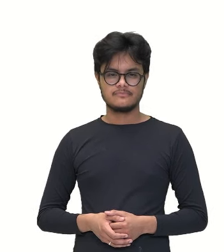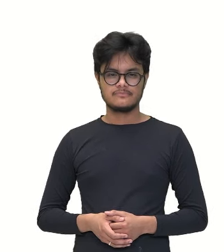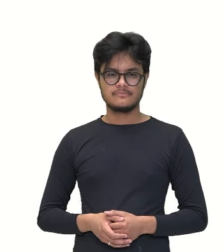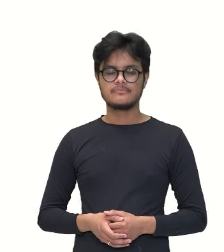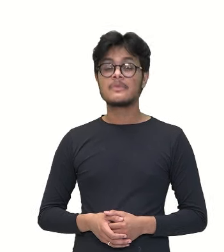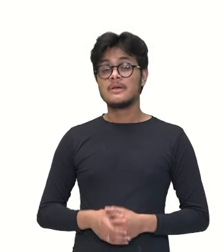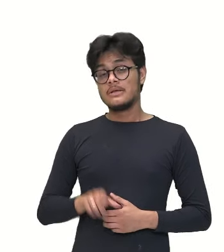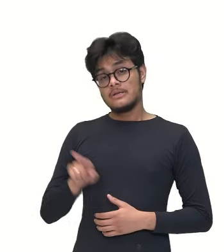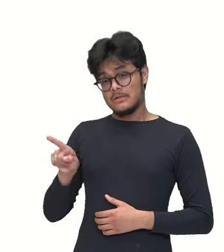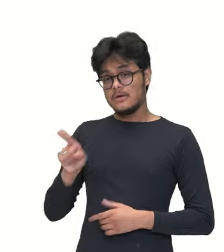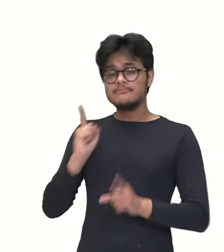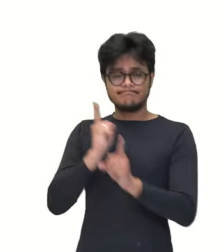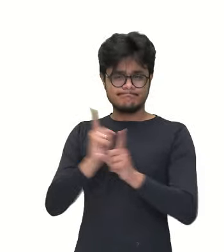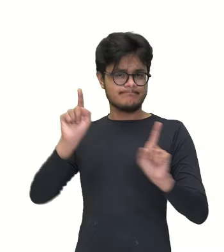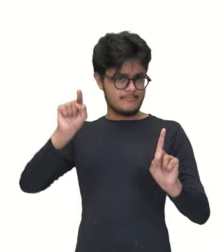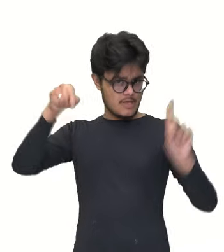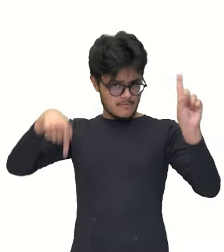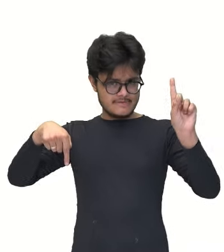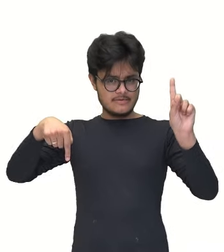esse oito horas.